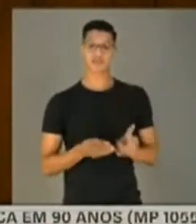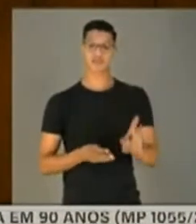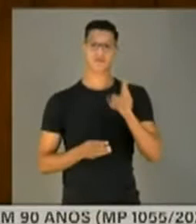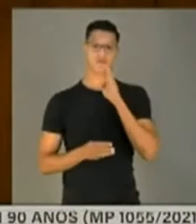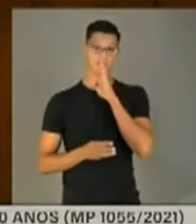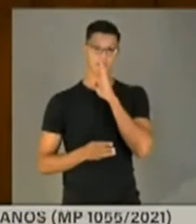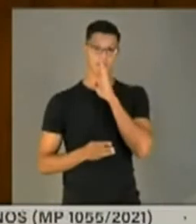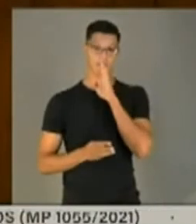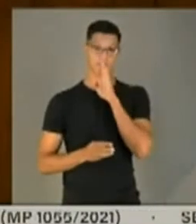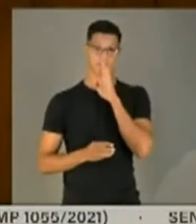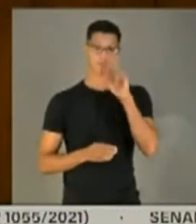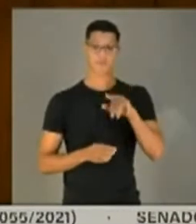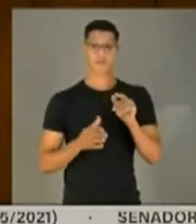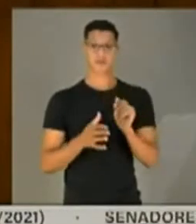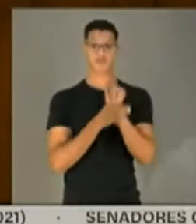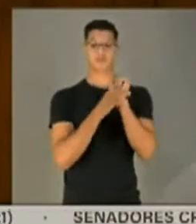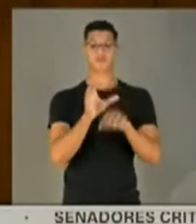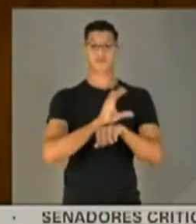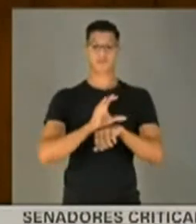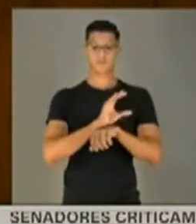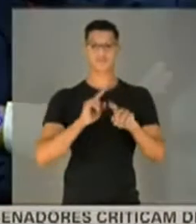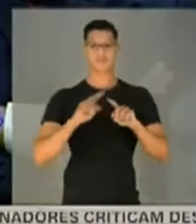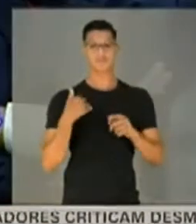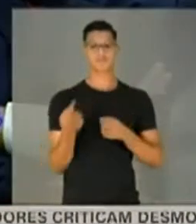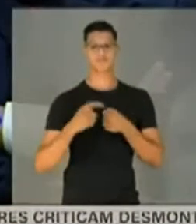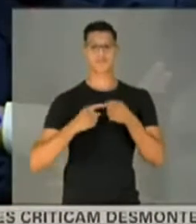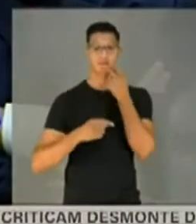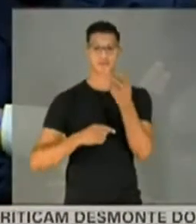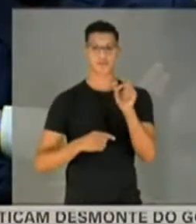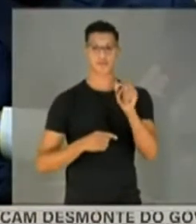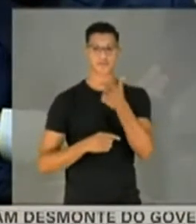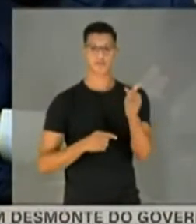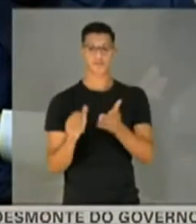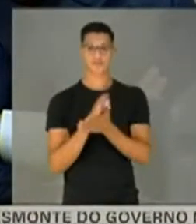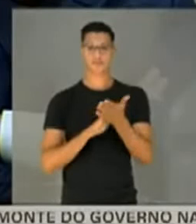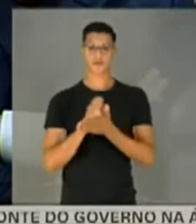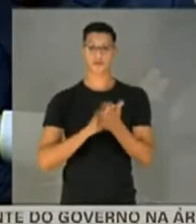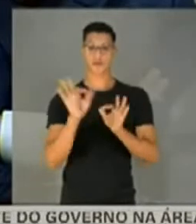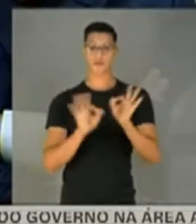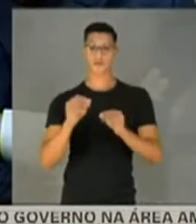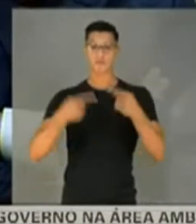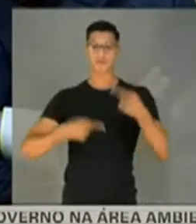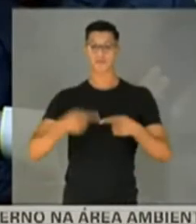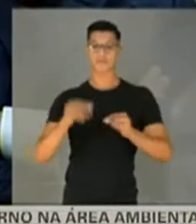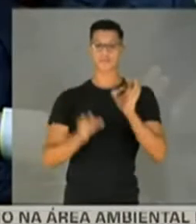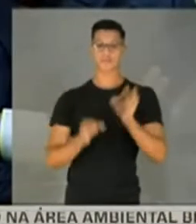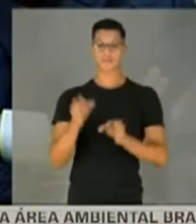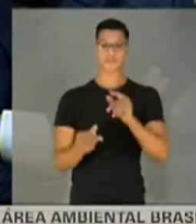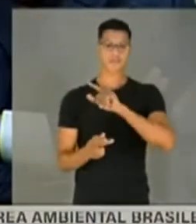permanecendo encalado, que é uma garantia constitucional. Mas eu volto a falar que não tem nenhum ordenamento jurídico, nenhum,